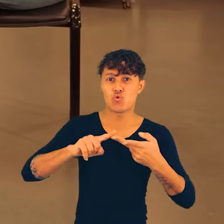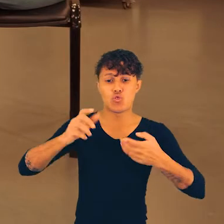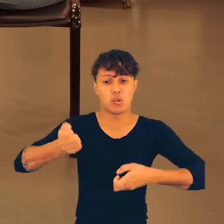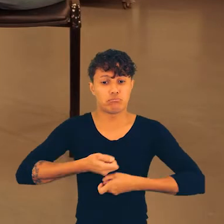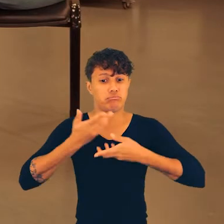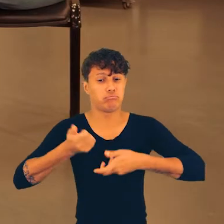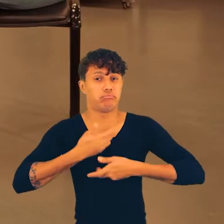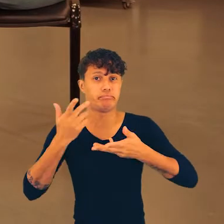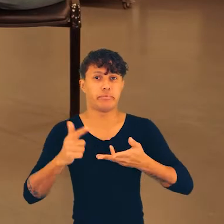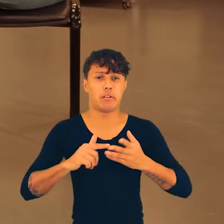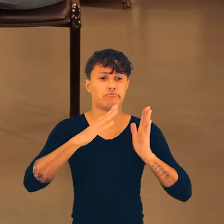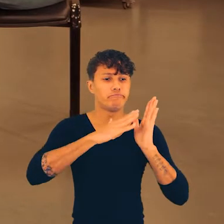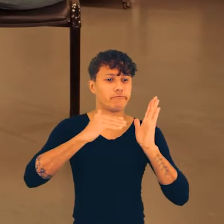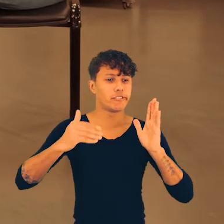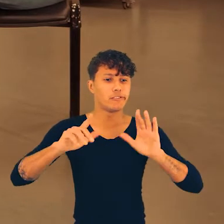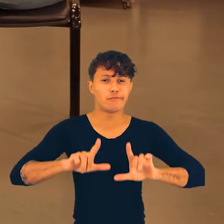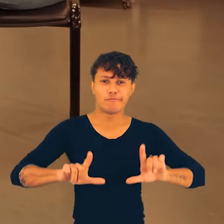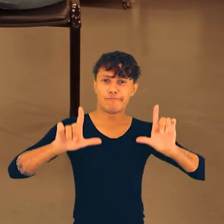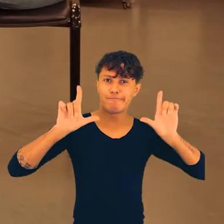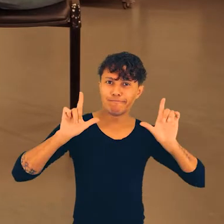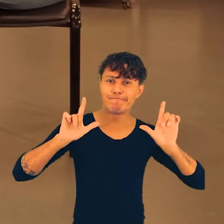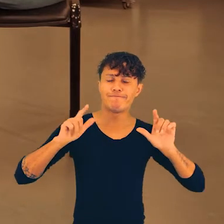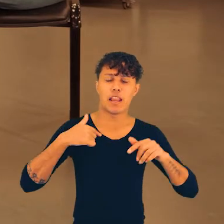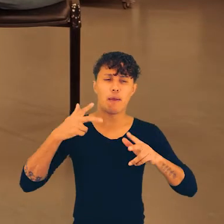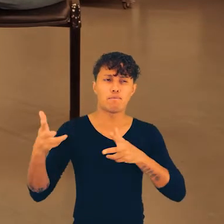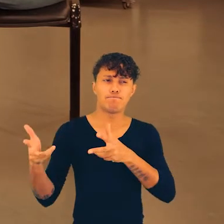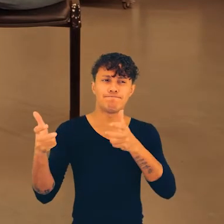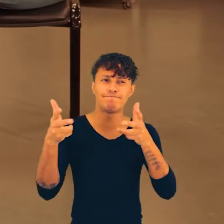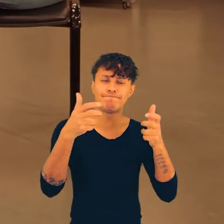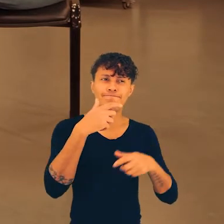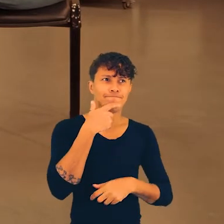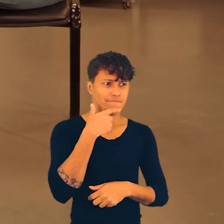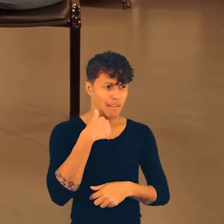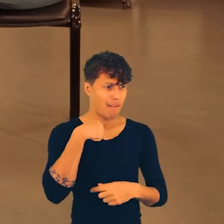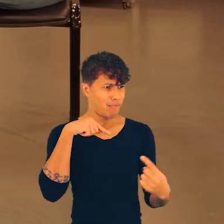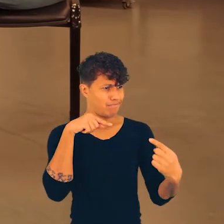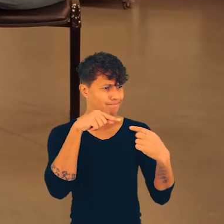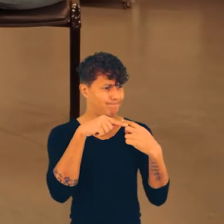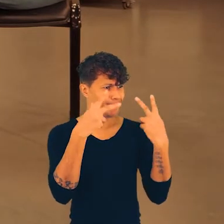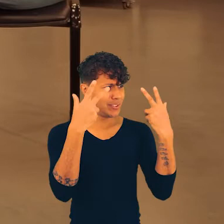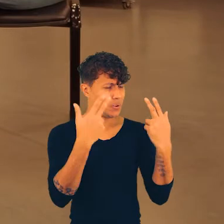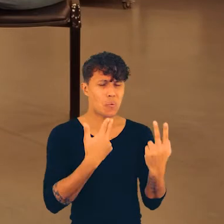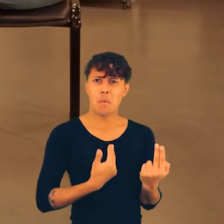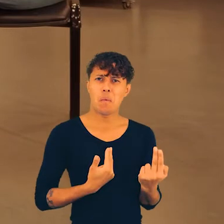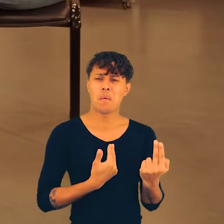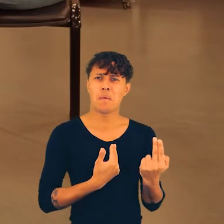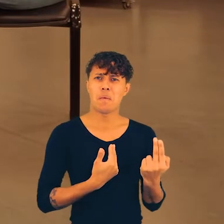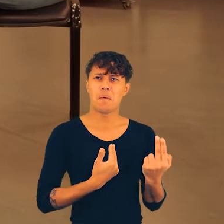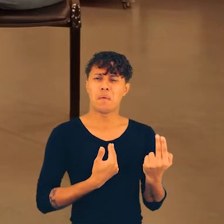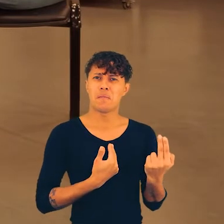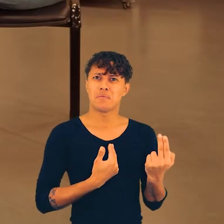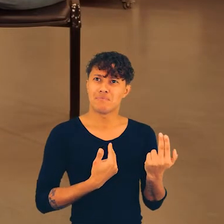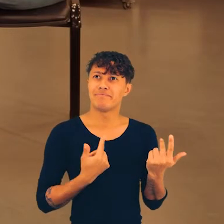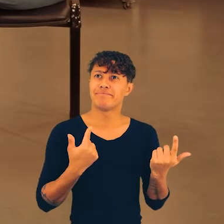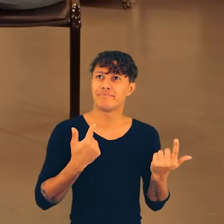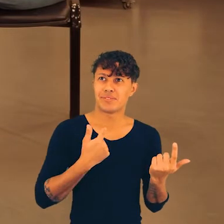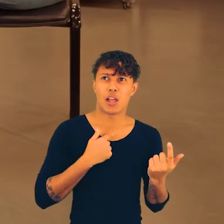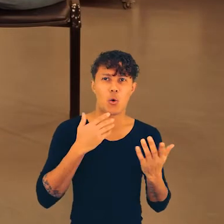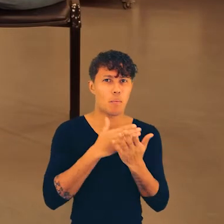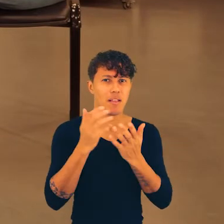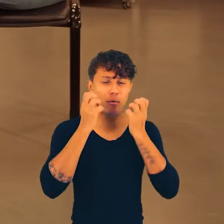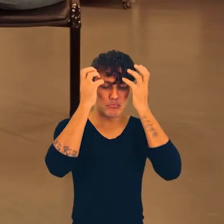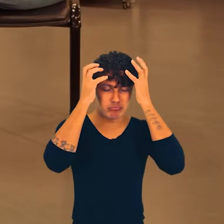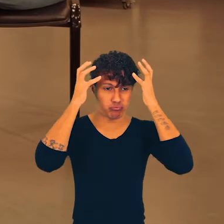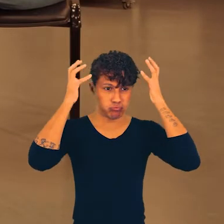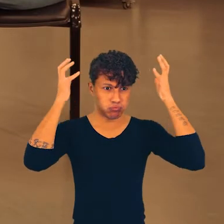tanto nas letras das músicas, quanto das poesias, quanto na estética, que me fez perceber que eu era igual àquelas pessoas.